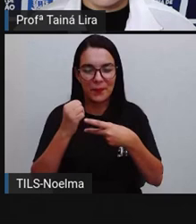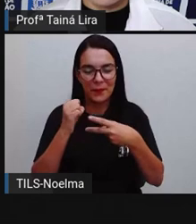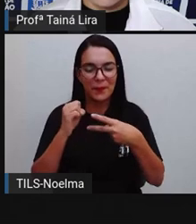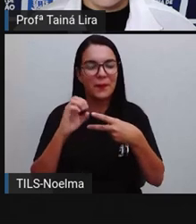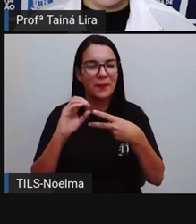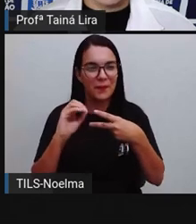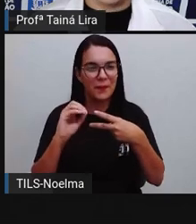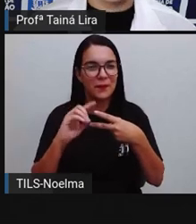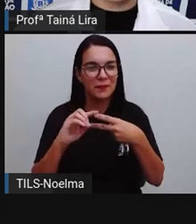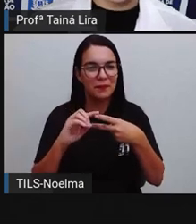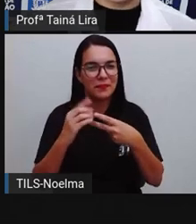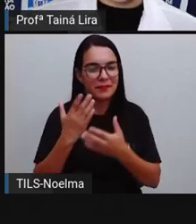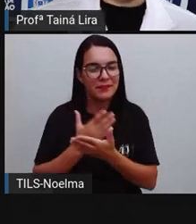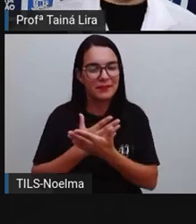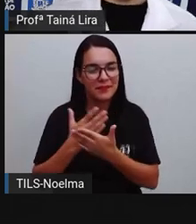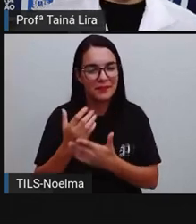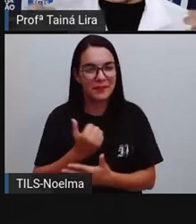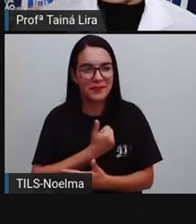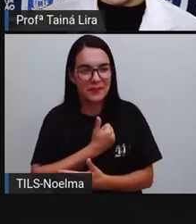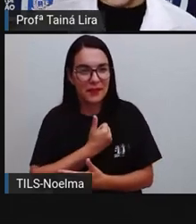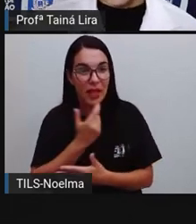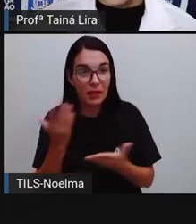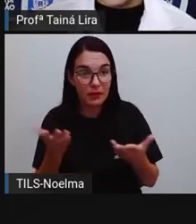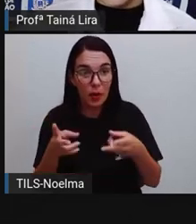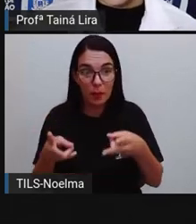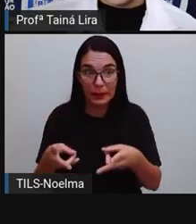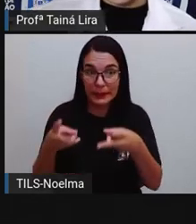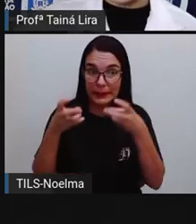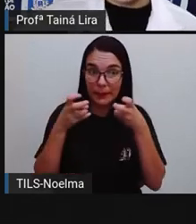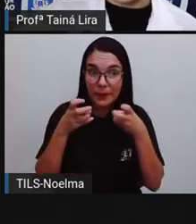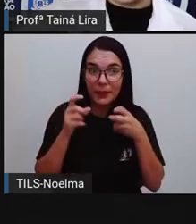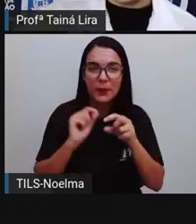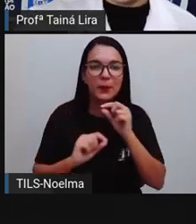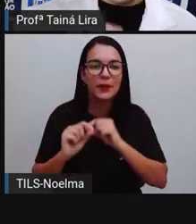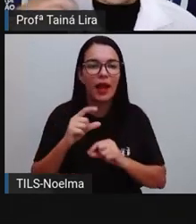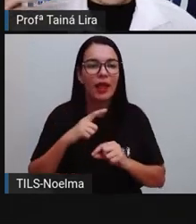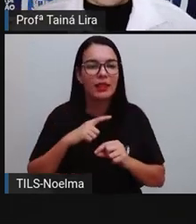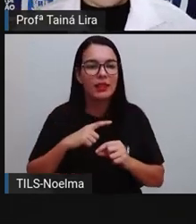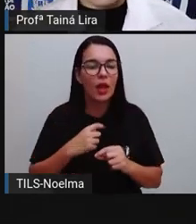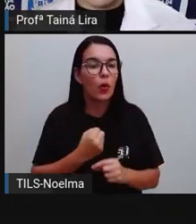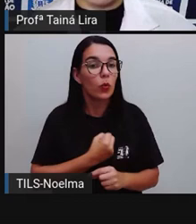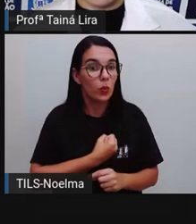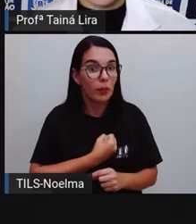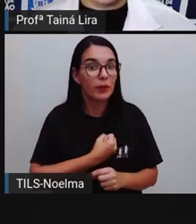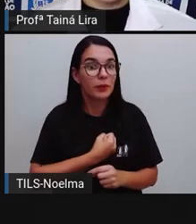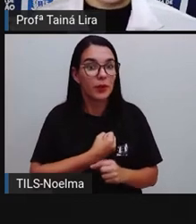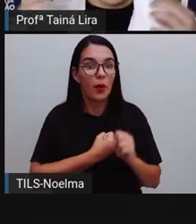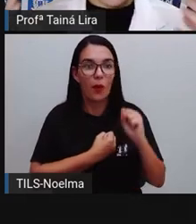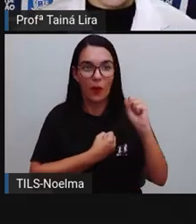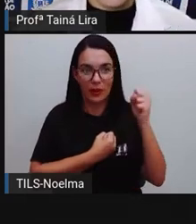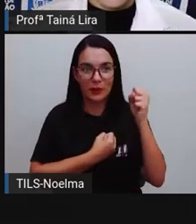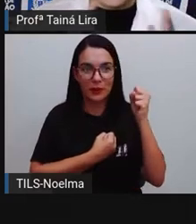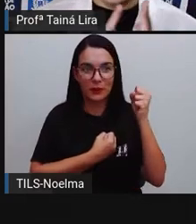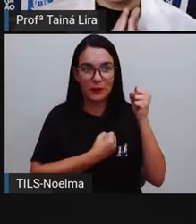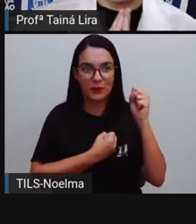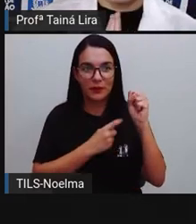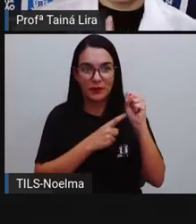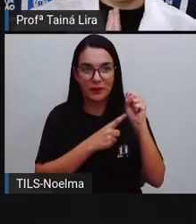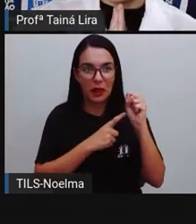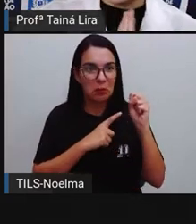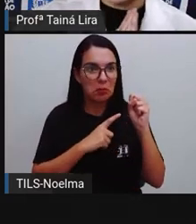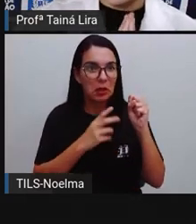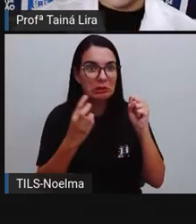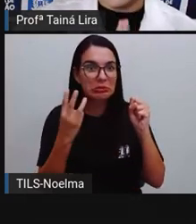no início do número. Perceberam? Que com o mesmo algarismo, que é o algarismo 8, a gente